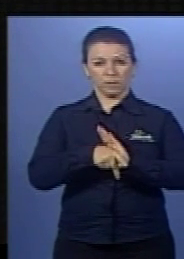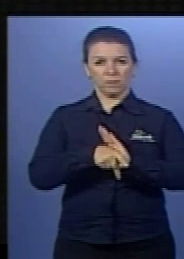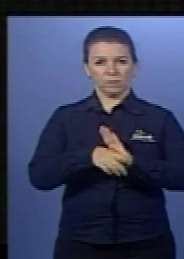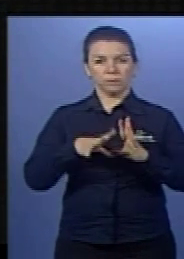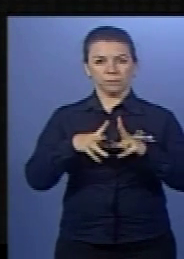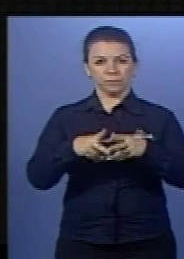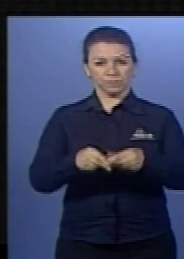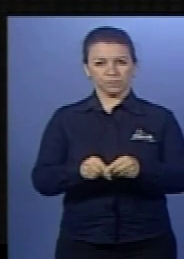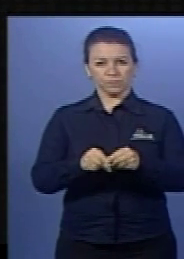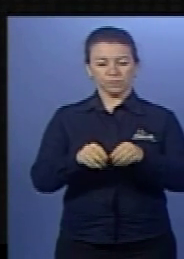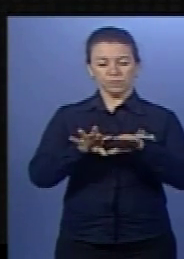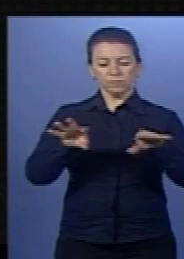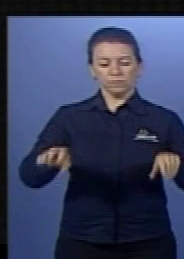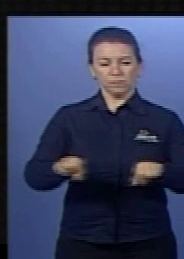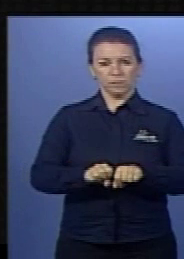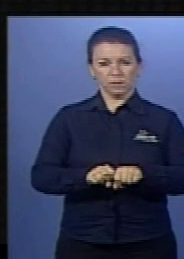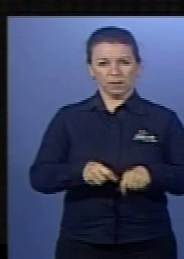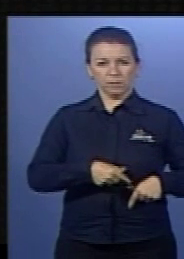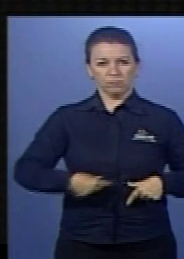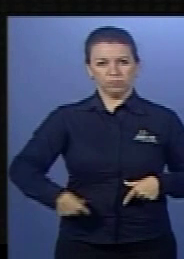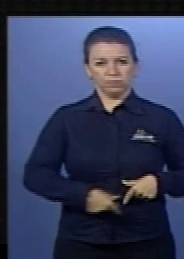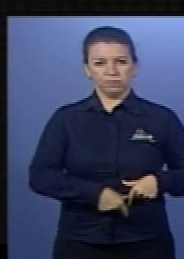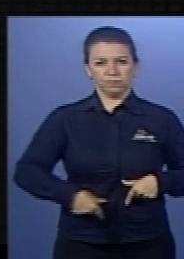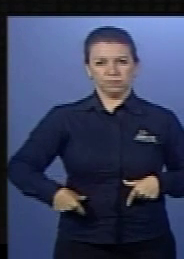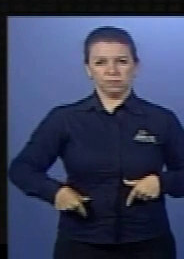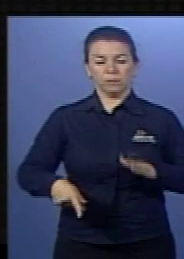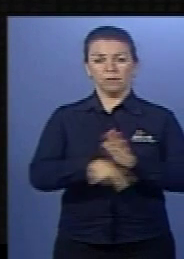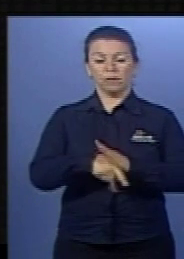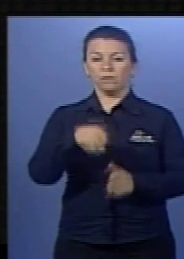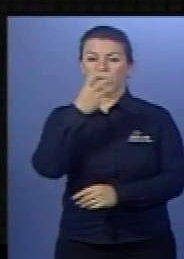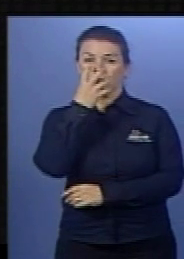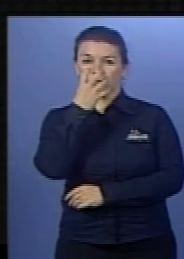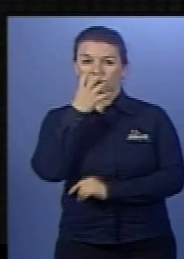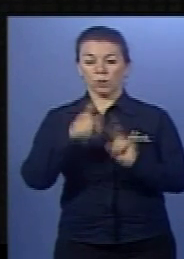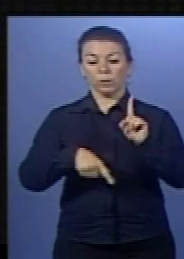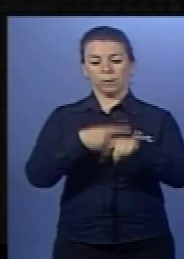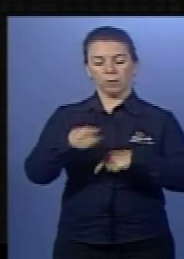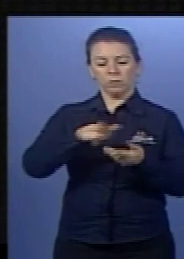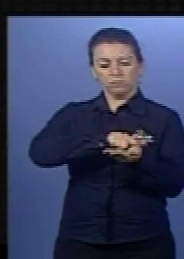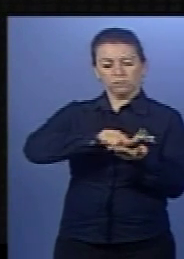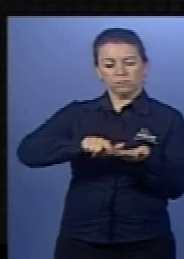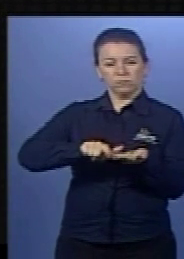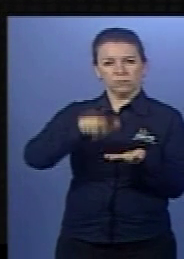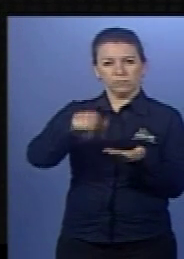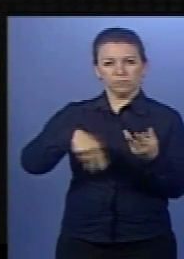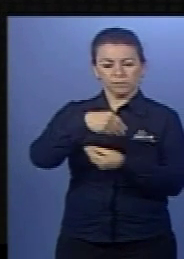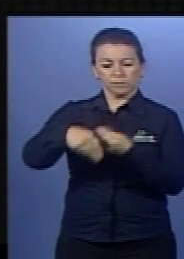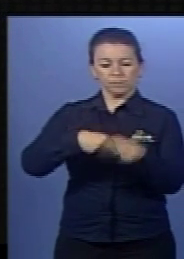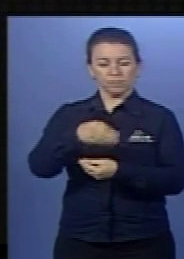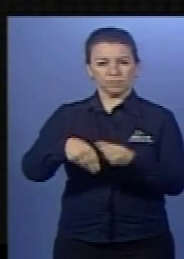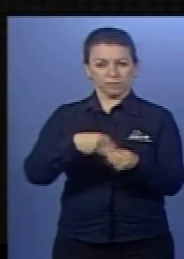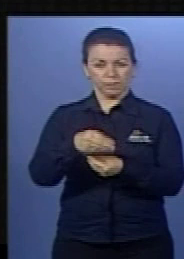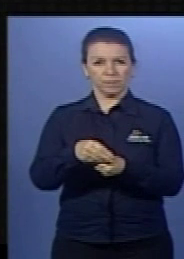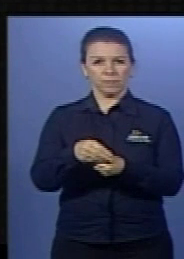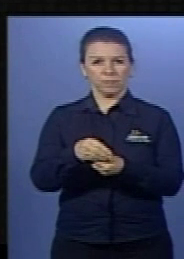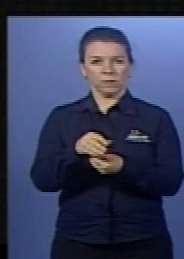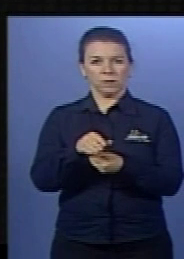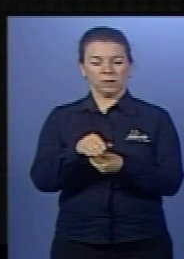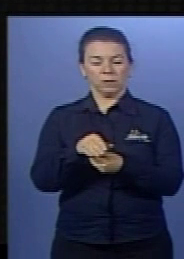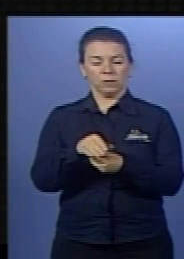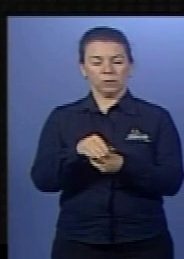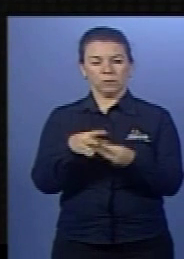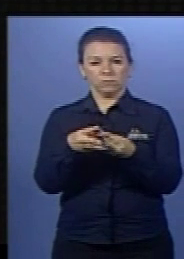digestório de um cachorro e, após ser purificada, foi diluída em solução fisiológica e